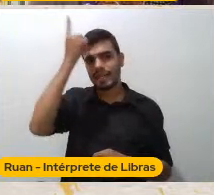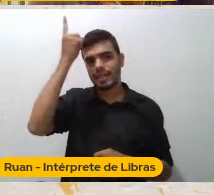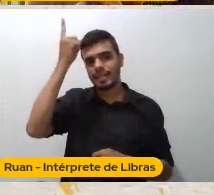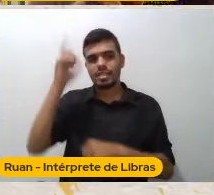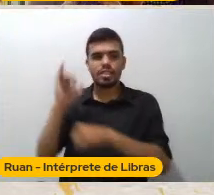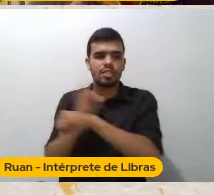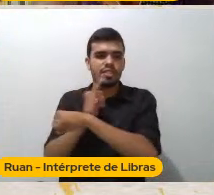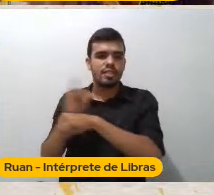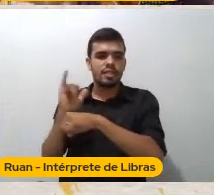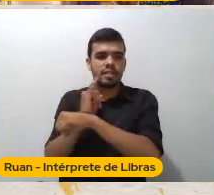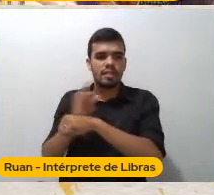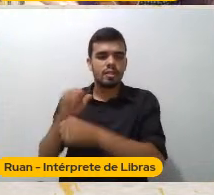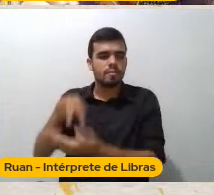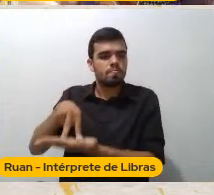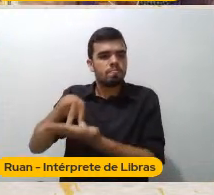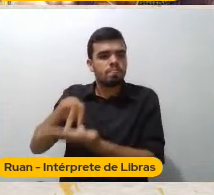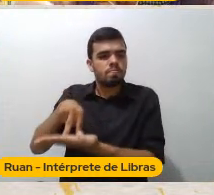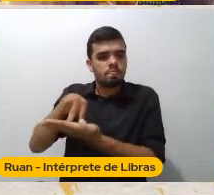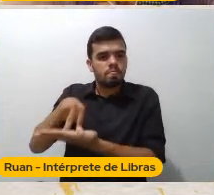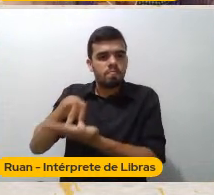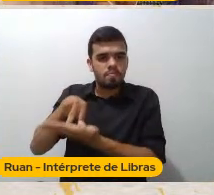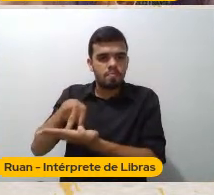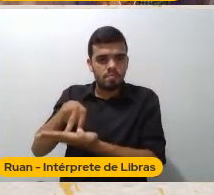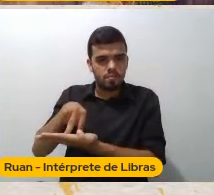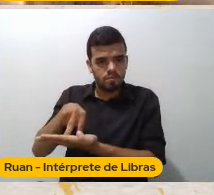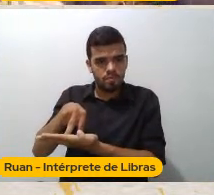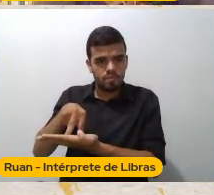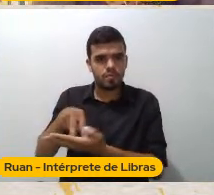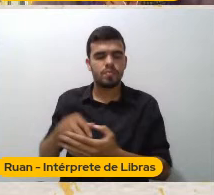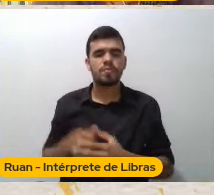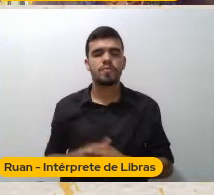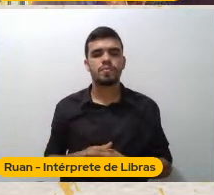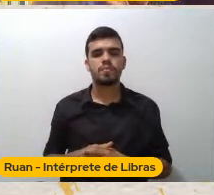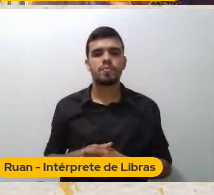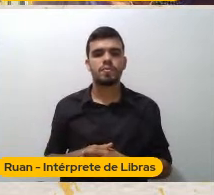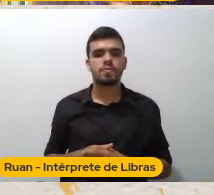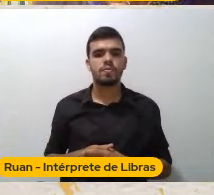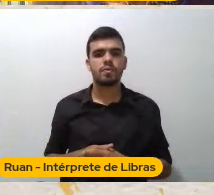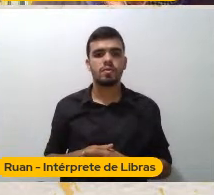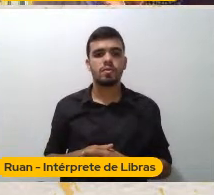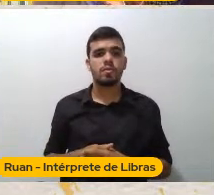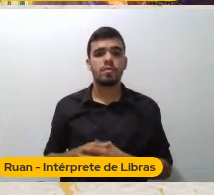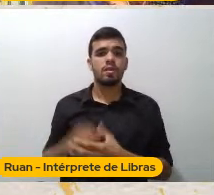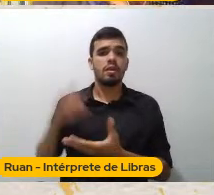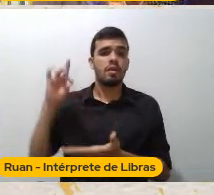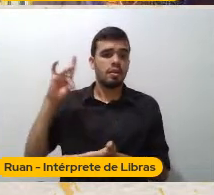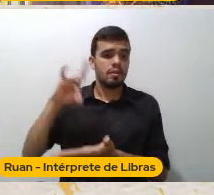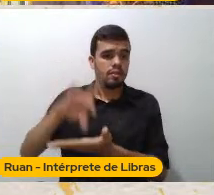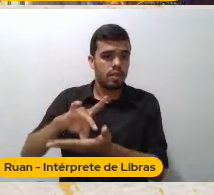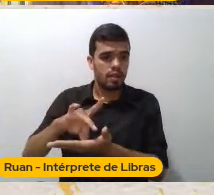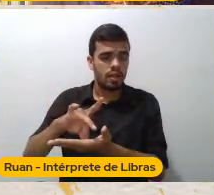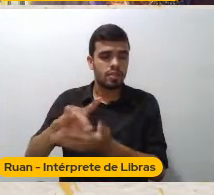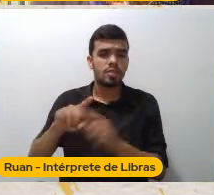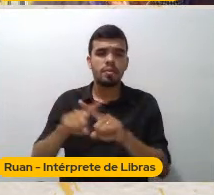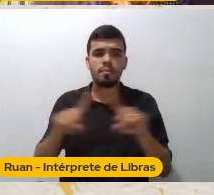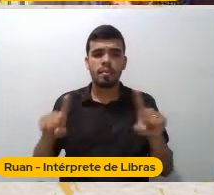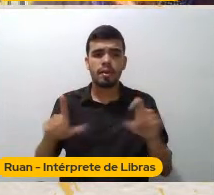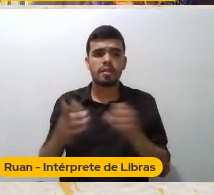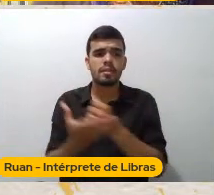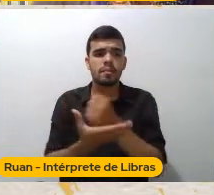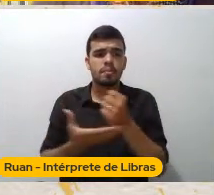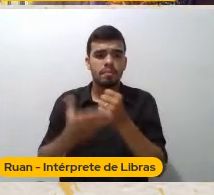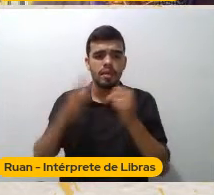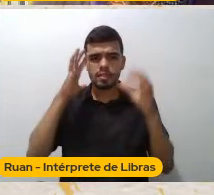Então a gente tem A compreensão Da realidade A partir da Ficcionalização Dos elementos Do real